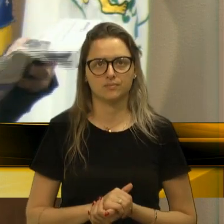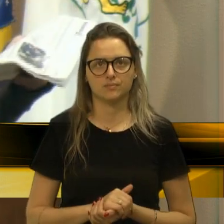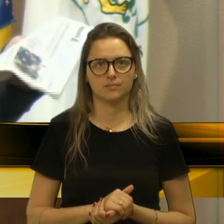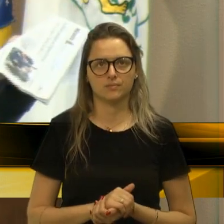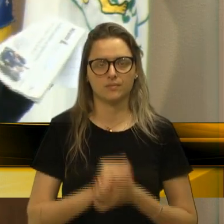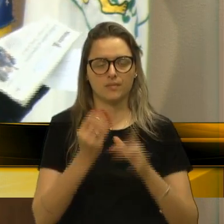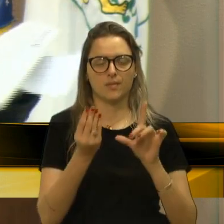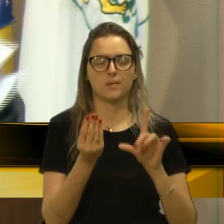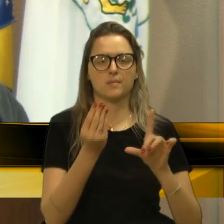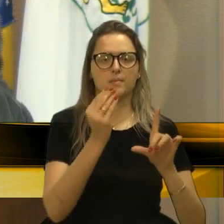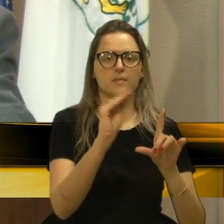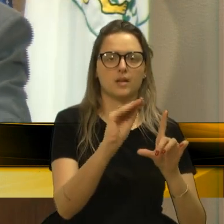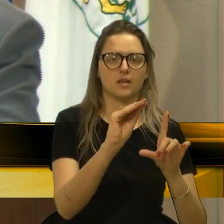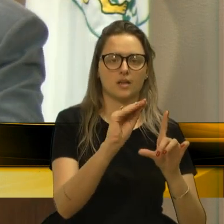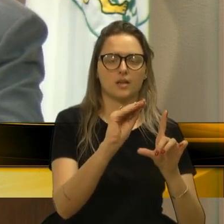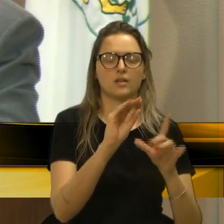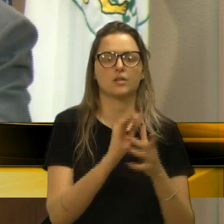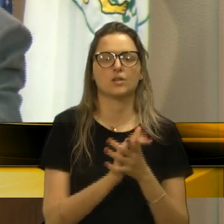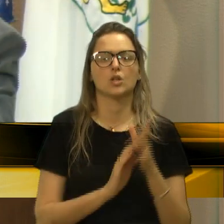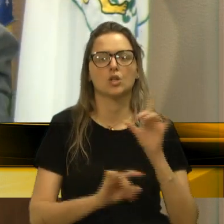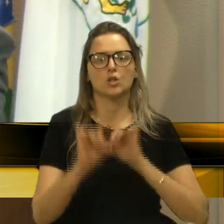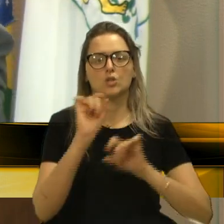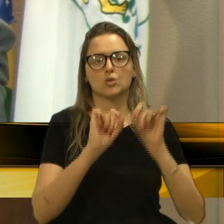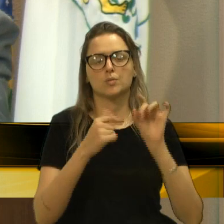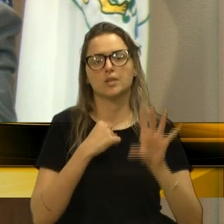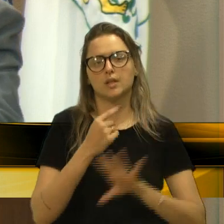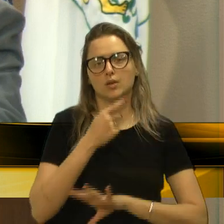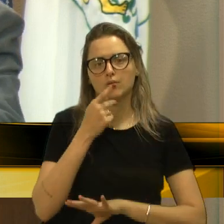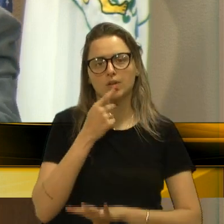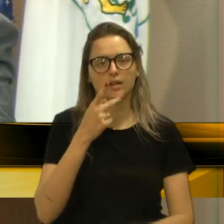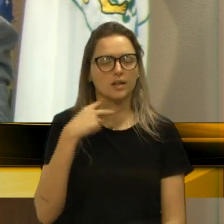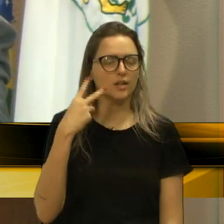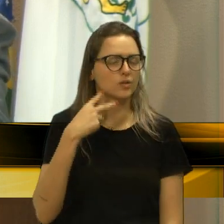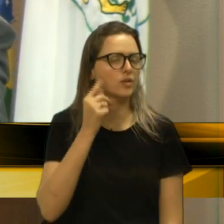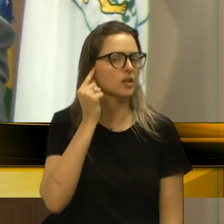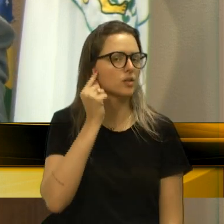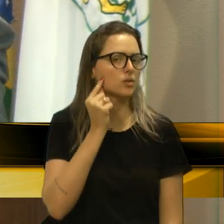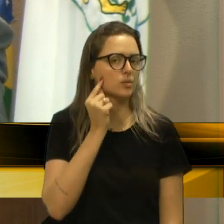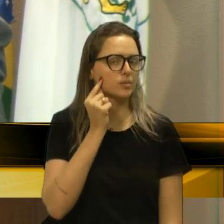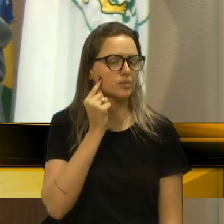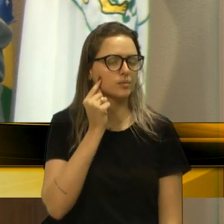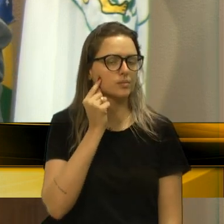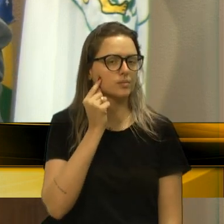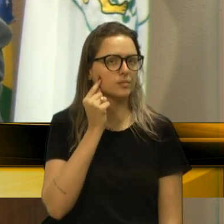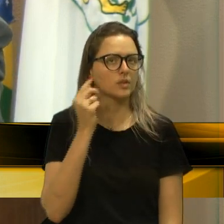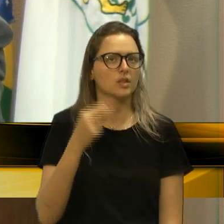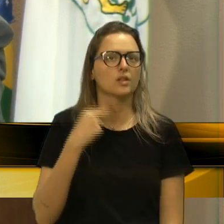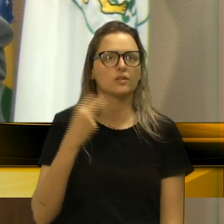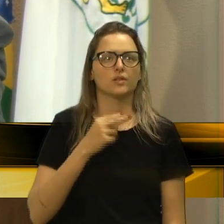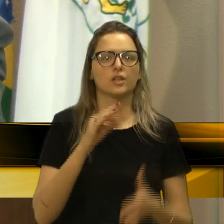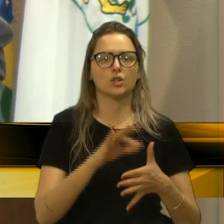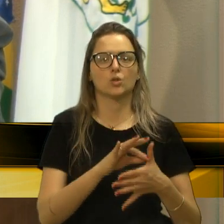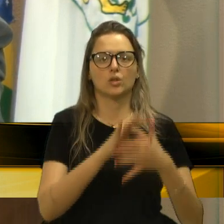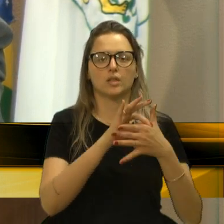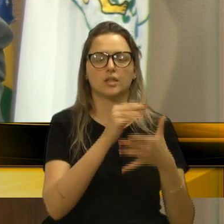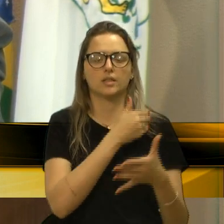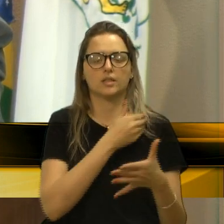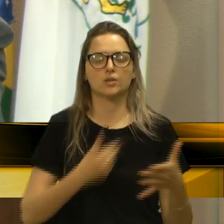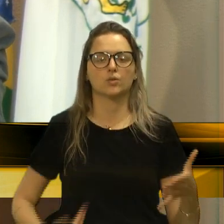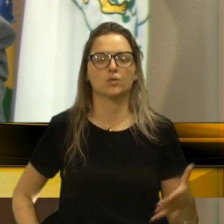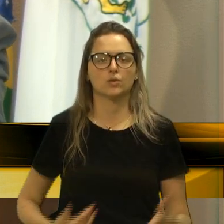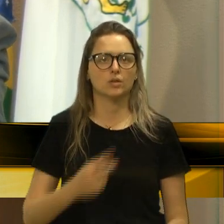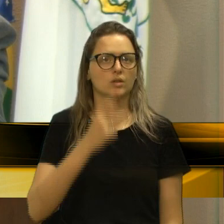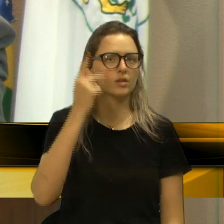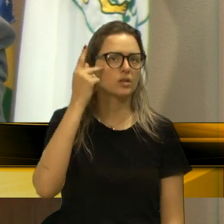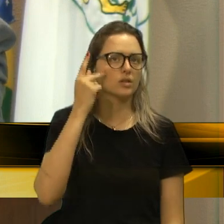Aí colocaram aqui a questão que eu falei do vereador Bandeira. Vereador líder do governo, Renato